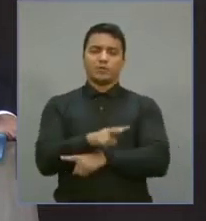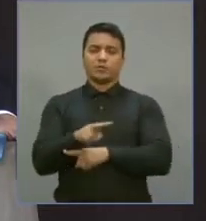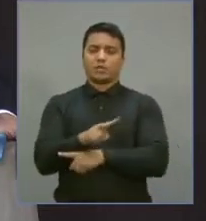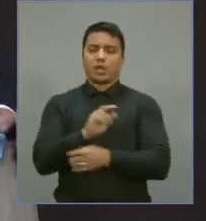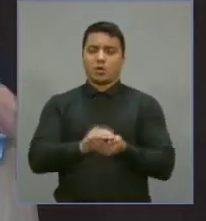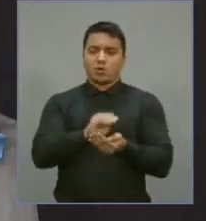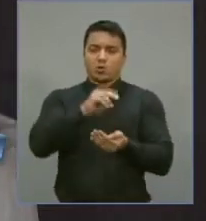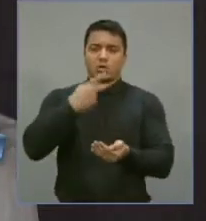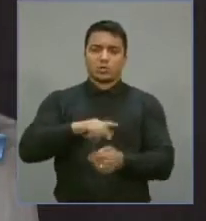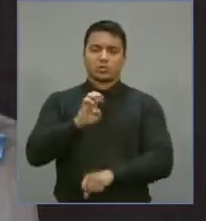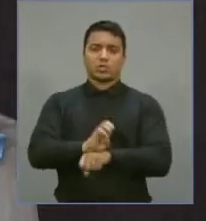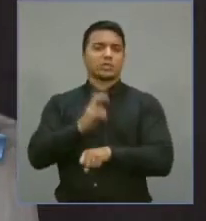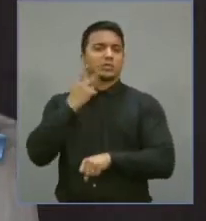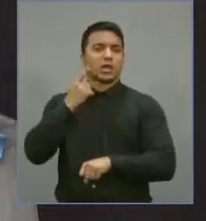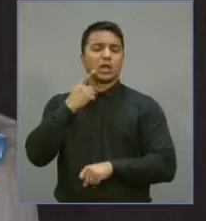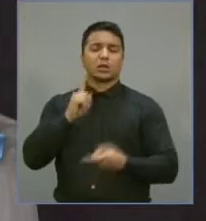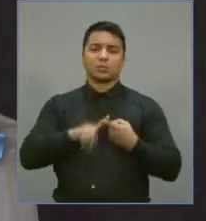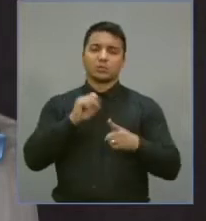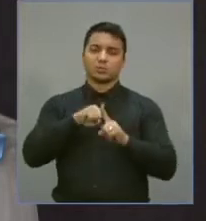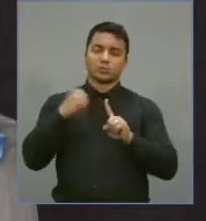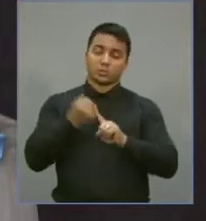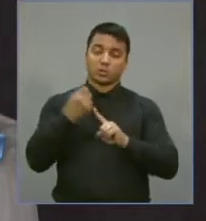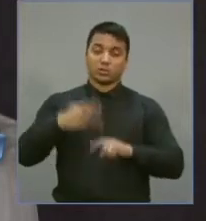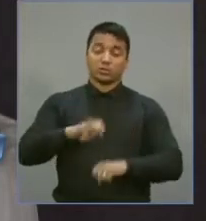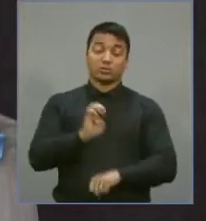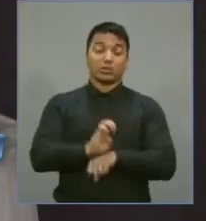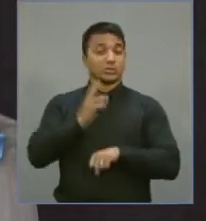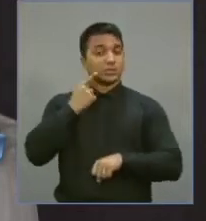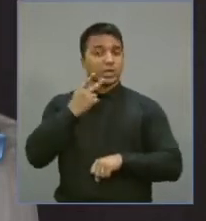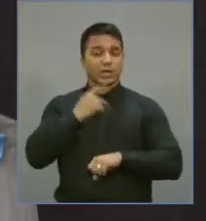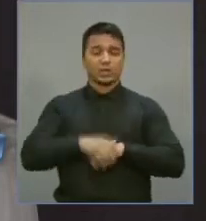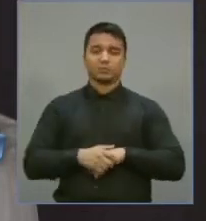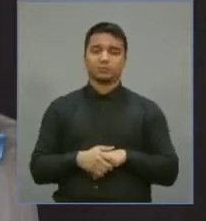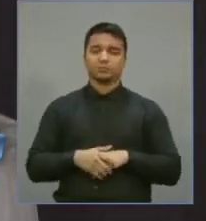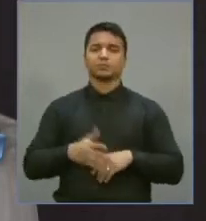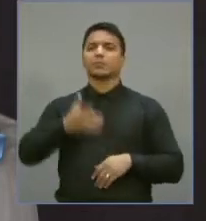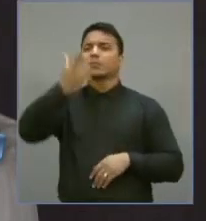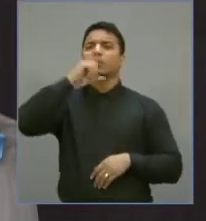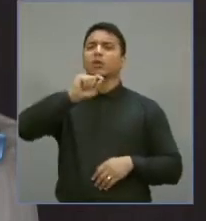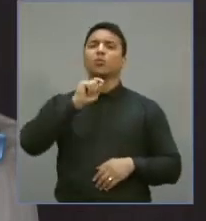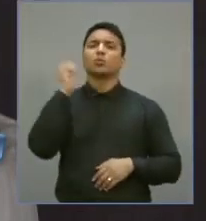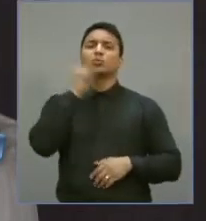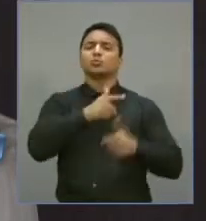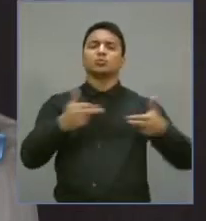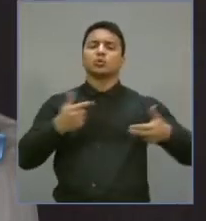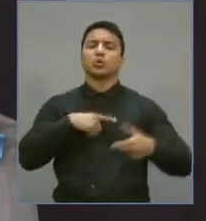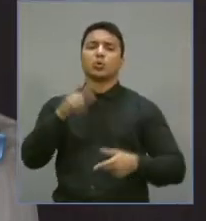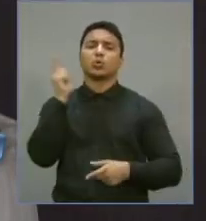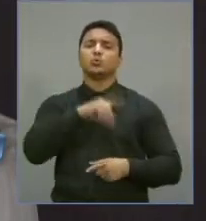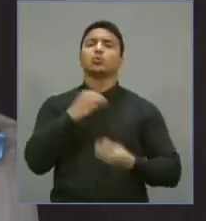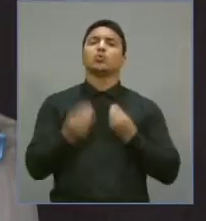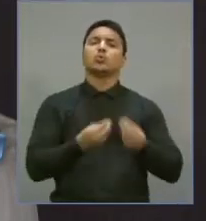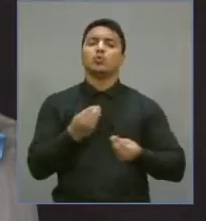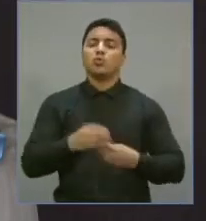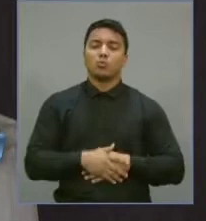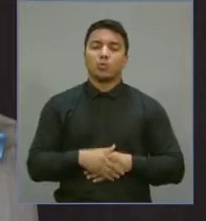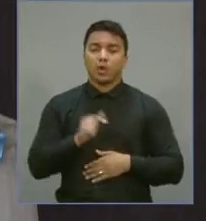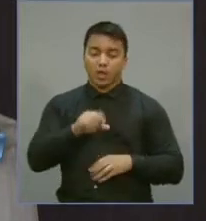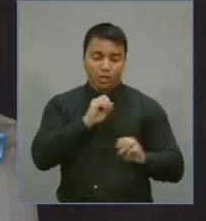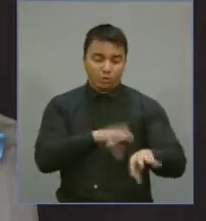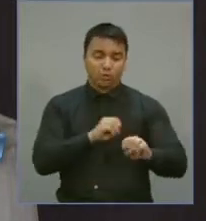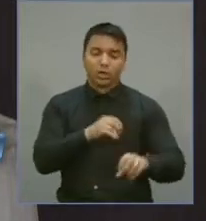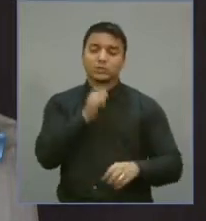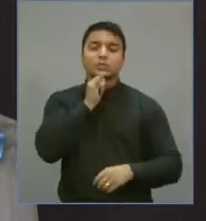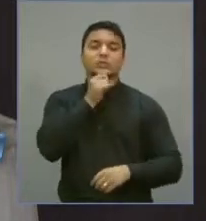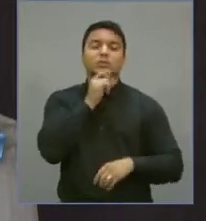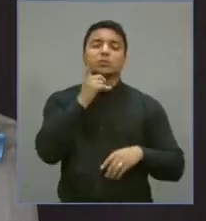Ceará e dos indicadores sociais do Estado do Ceará. Quem conquista esses indicadores, em matéria de educação,